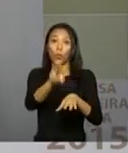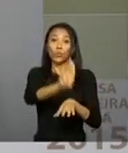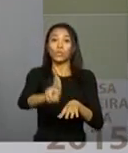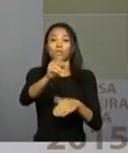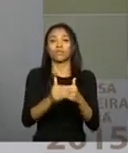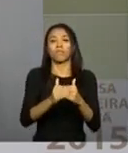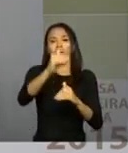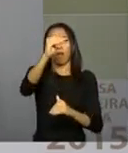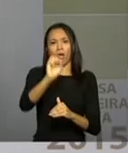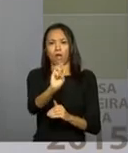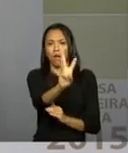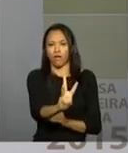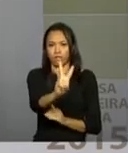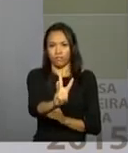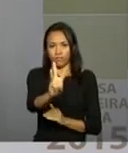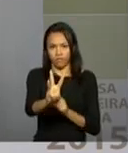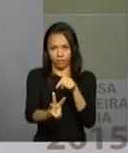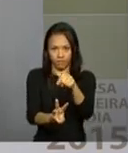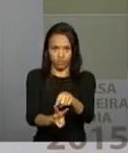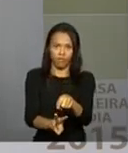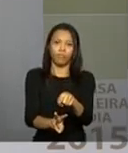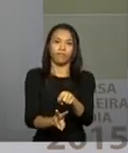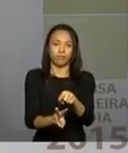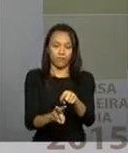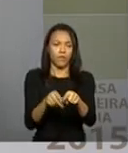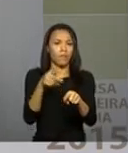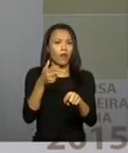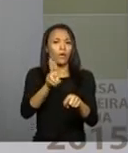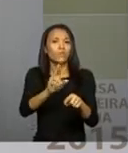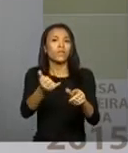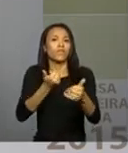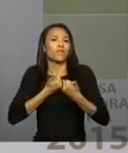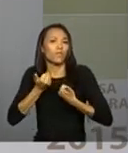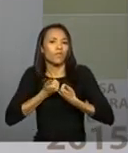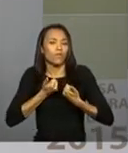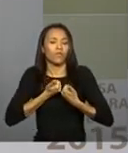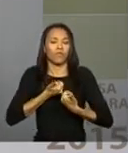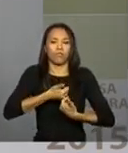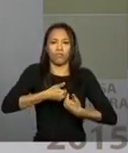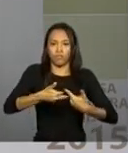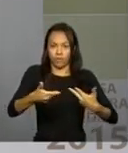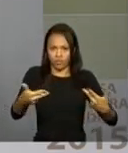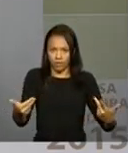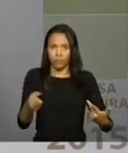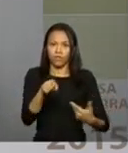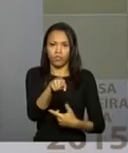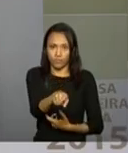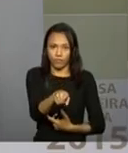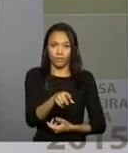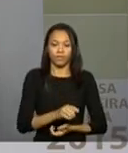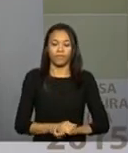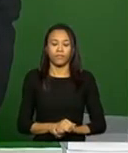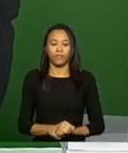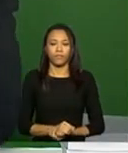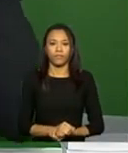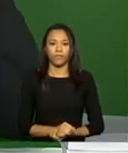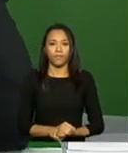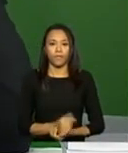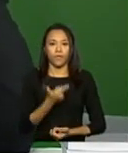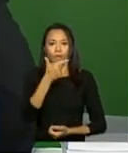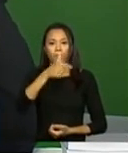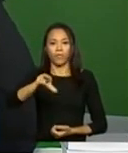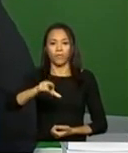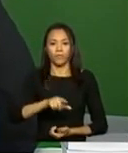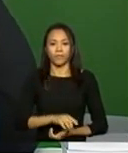consolidada para os meios de comunicação digitais. Vamos para o